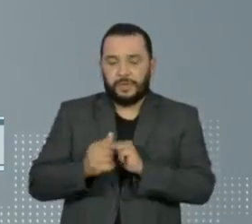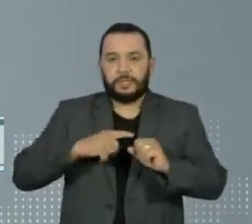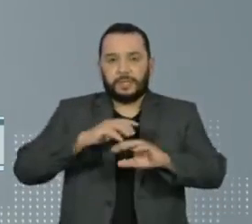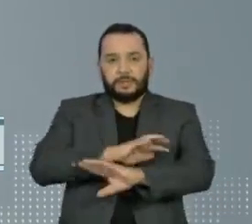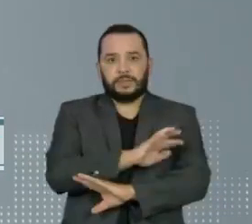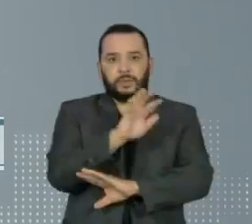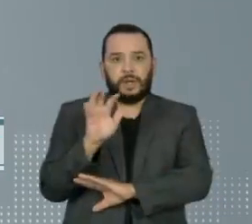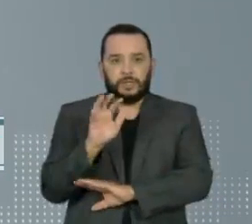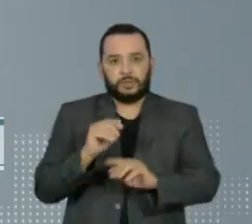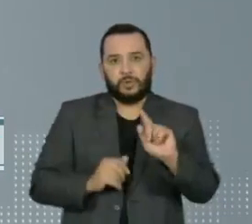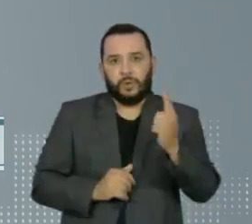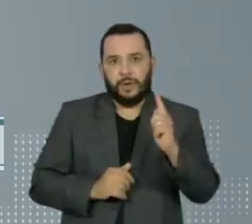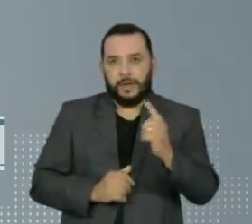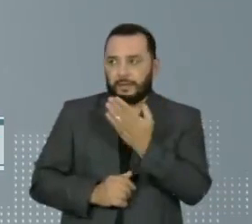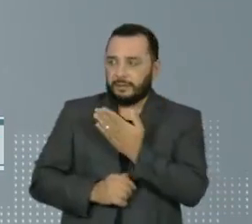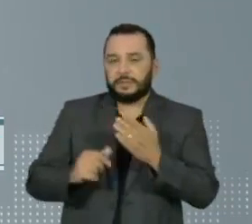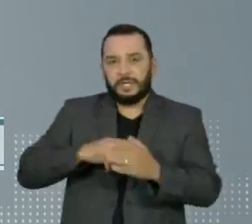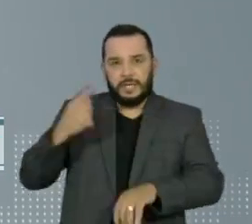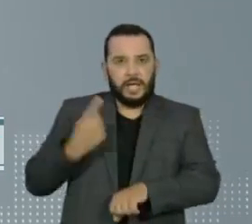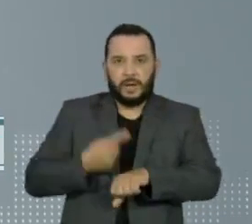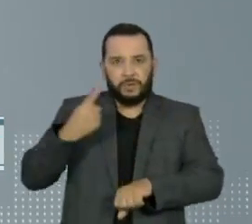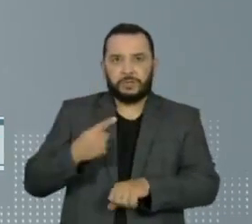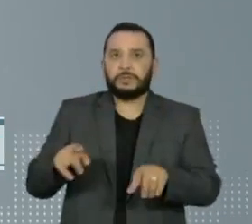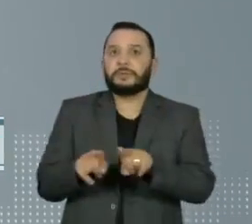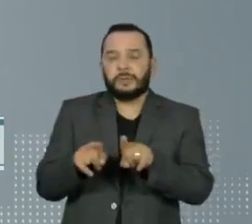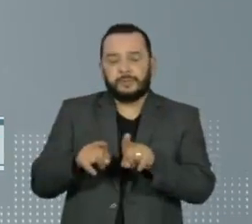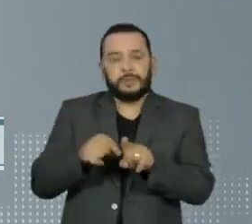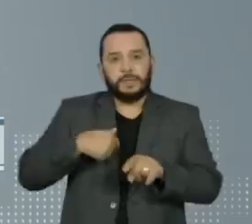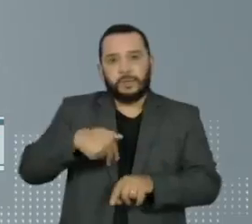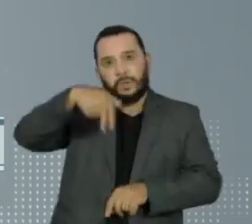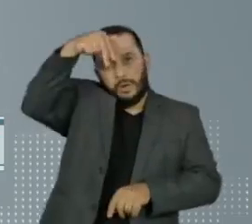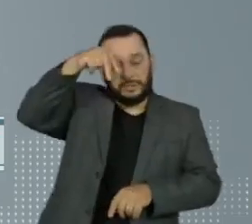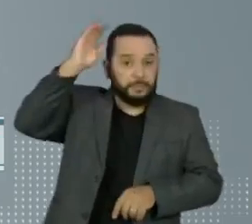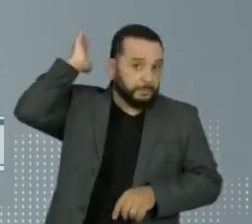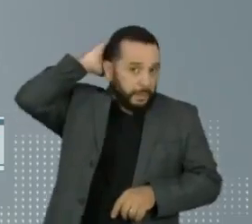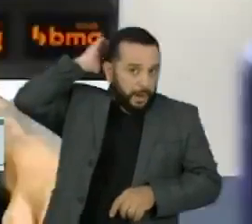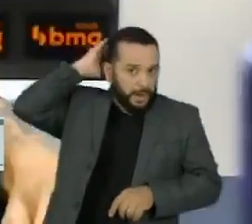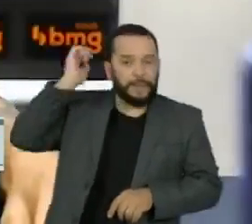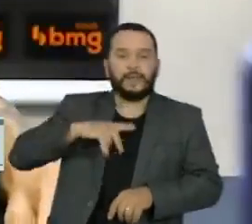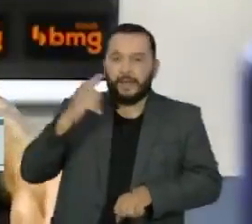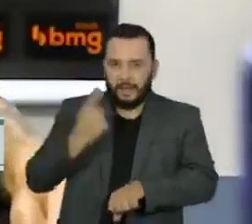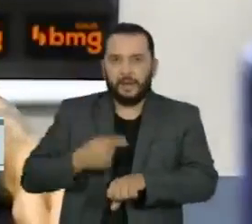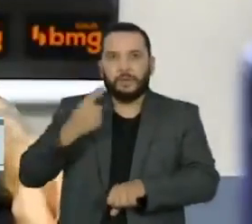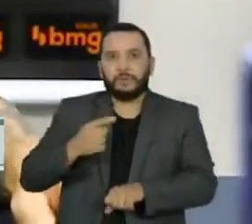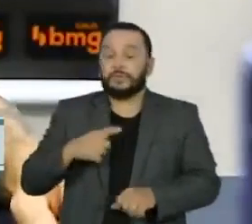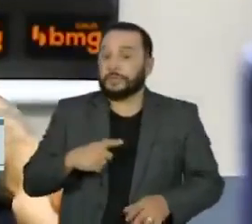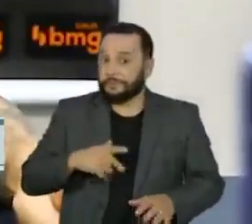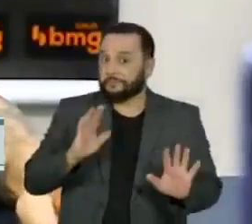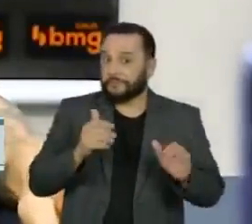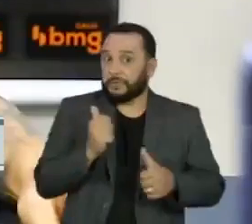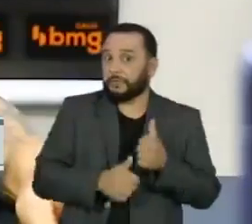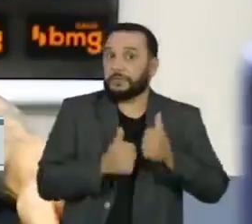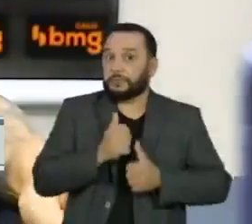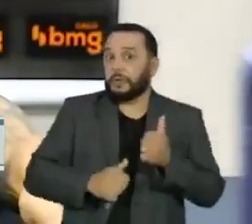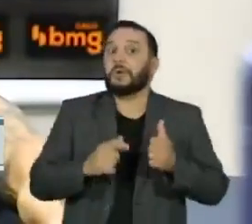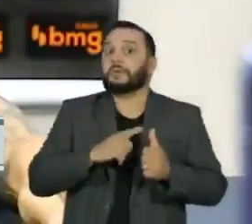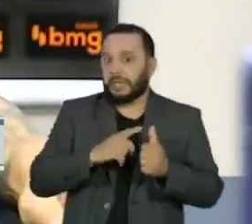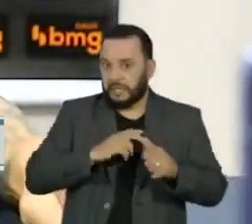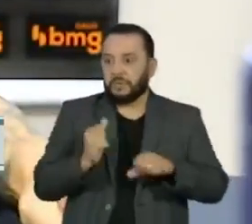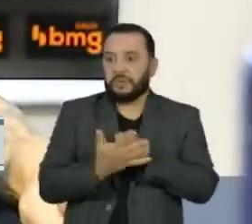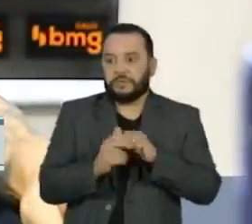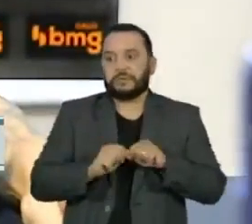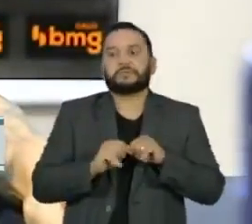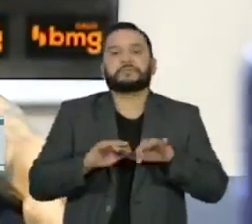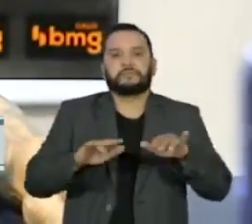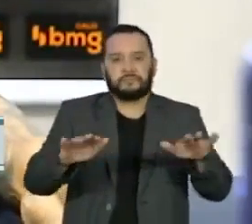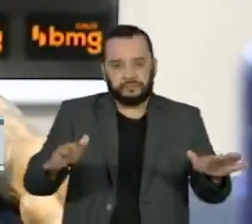-oeste, Goiás tem mais confirmações. E no norte, o Pará é o estado mais atingido. O futebol atravessa uma onda de contágios.